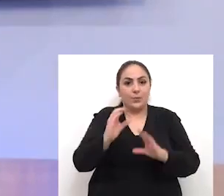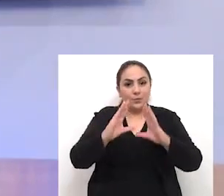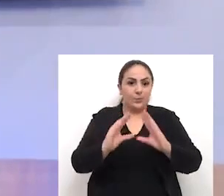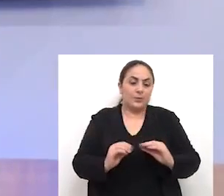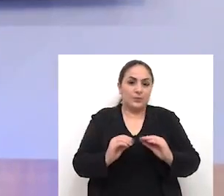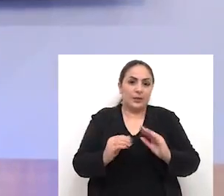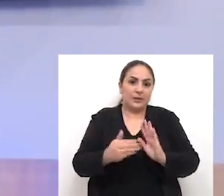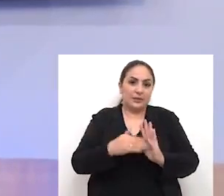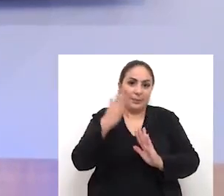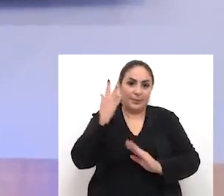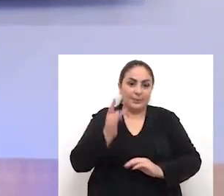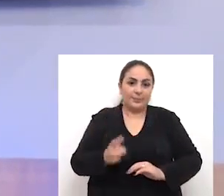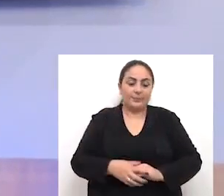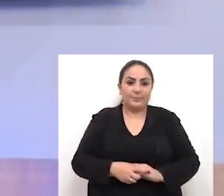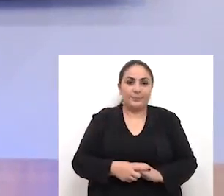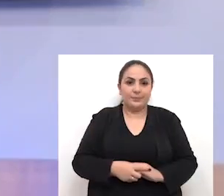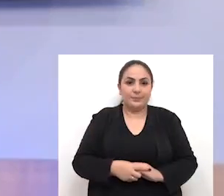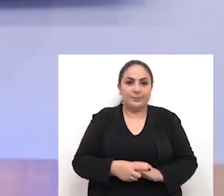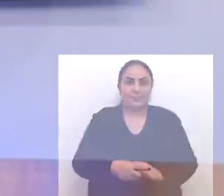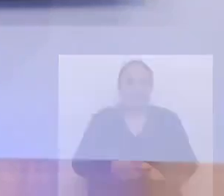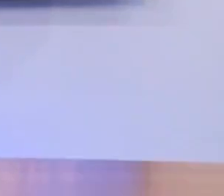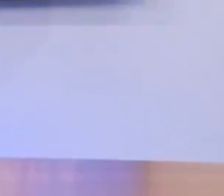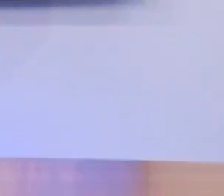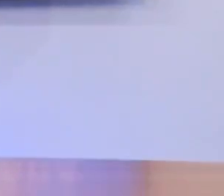uma ótima noite e até amanhã